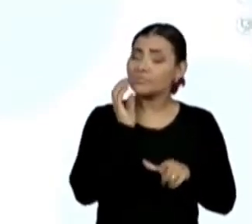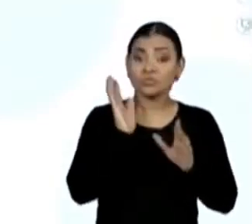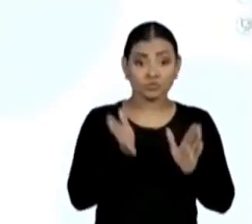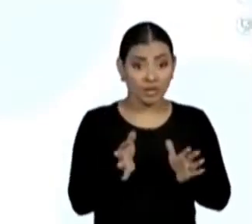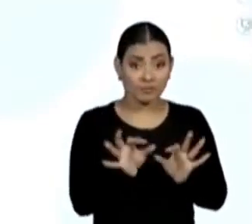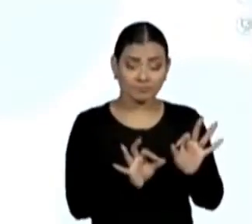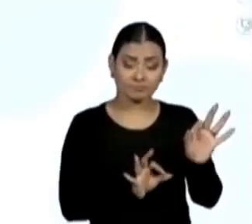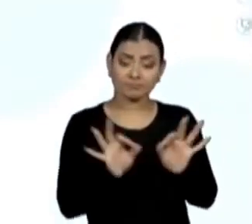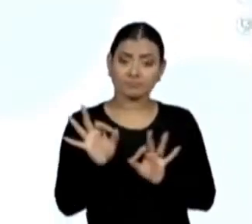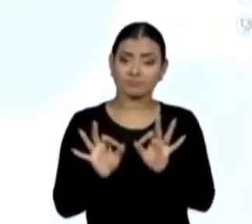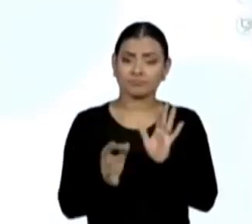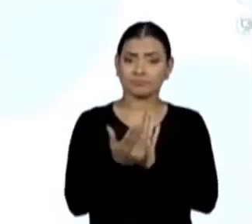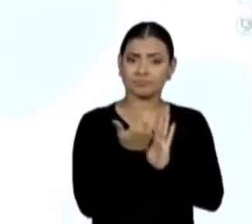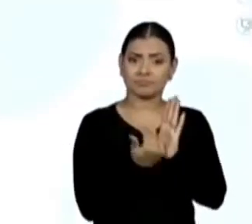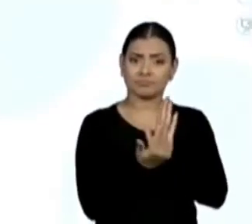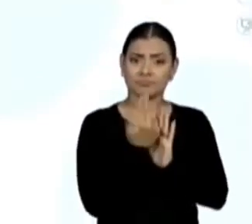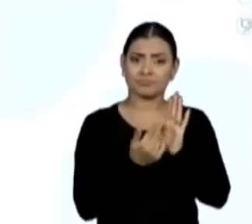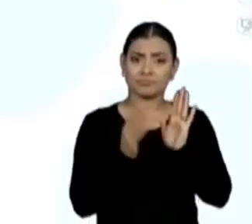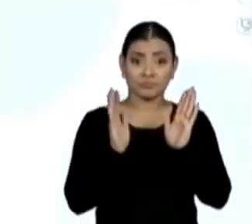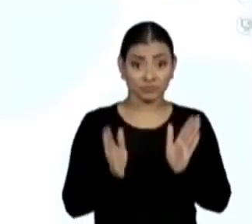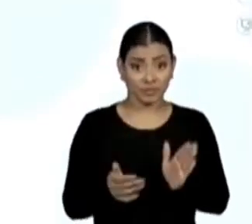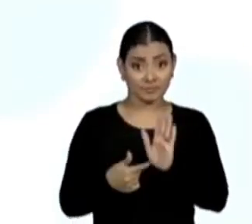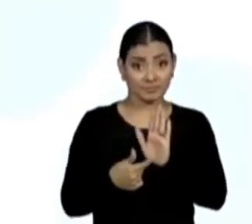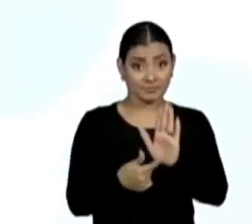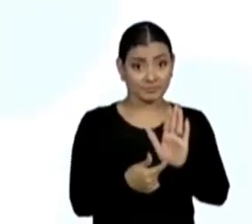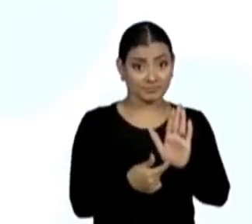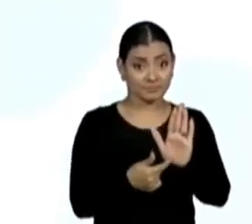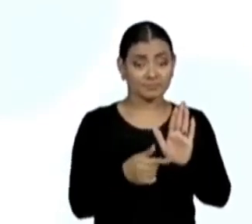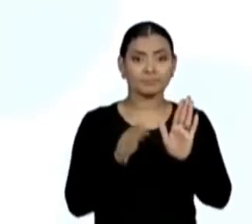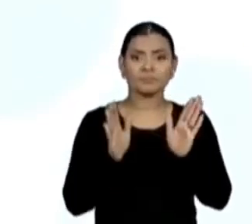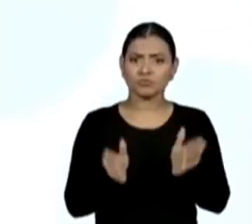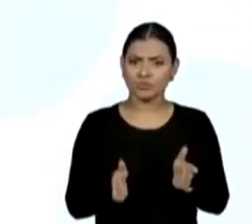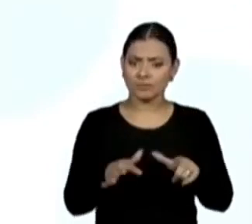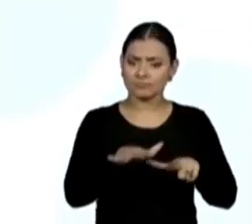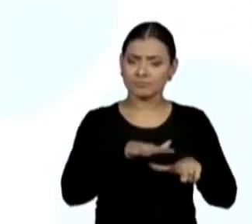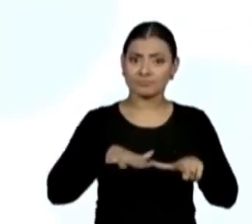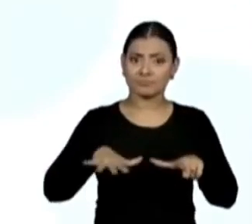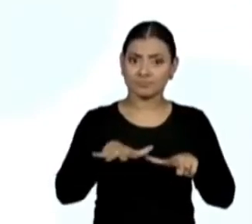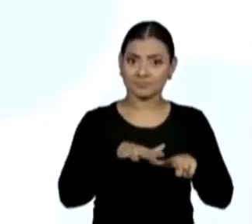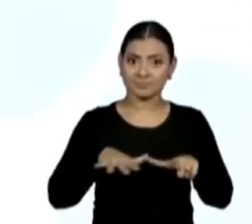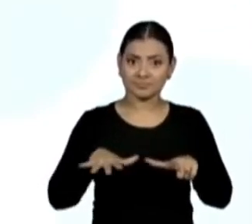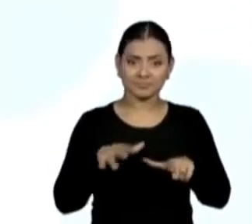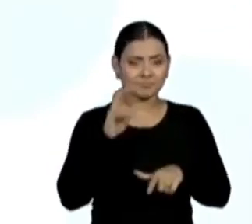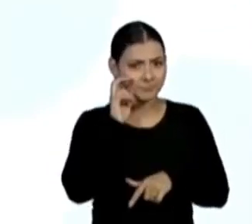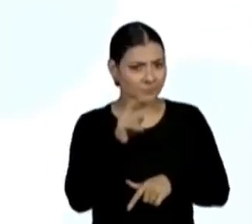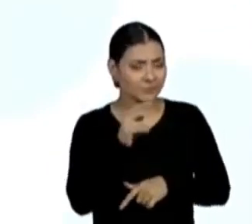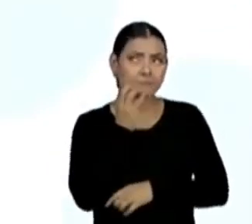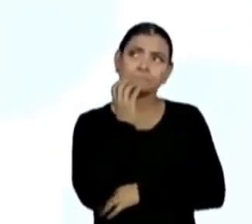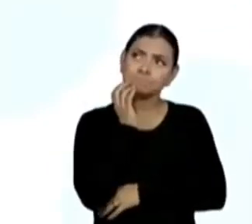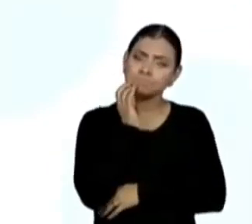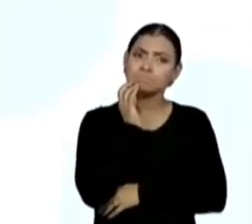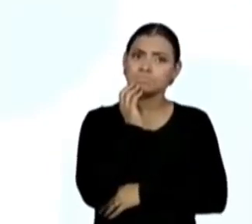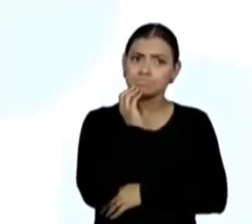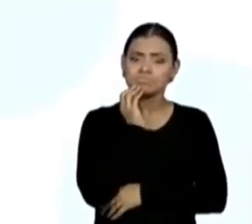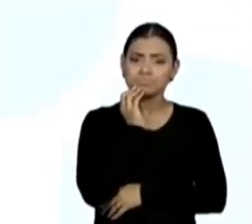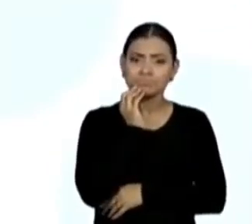desenhando aqui o polígono, já estou desenhando o polígono, observe a base,